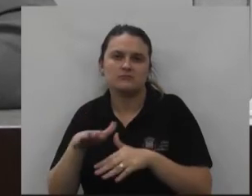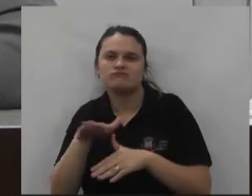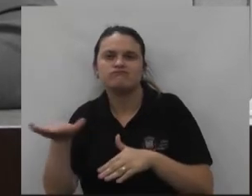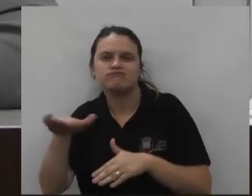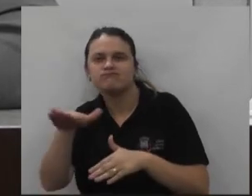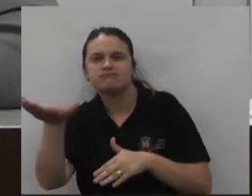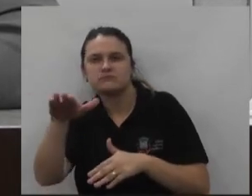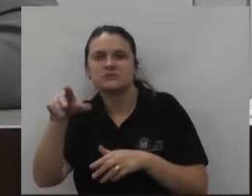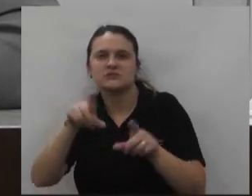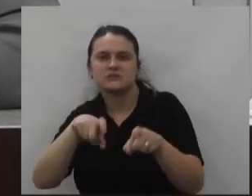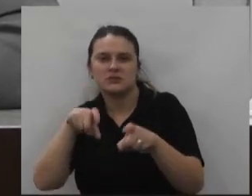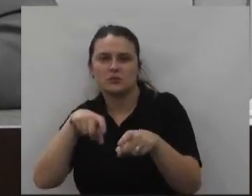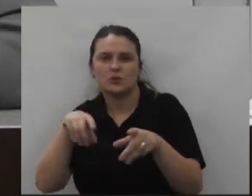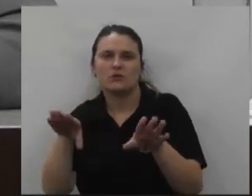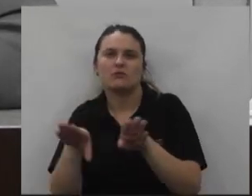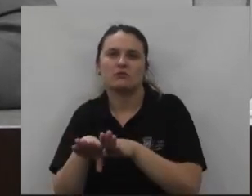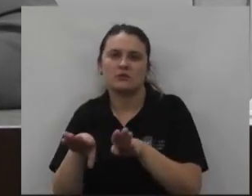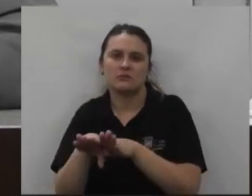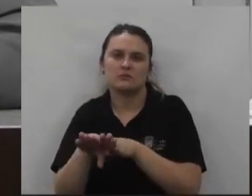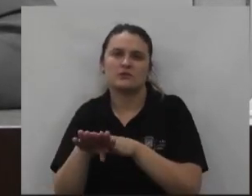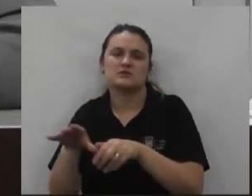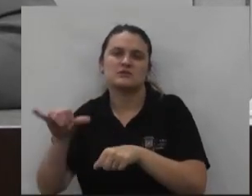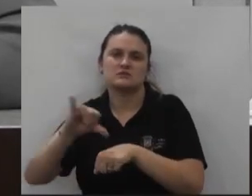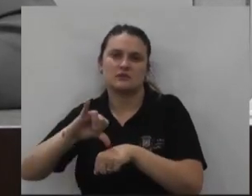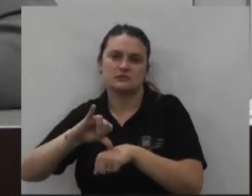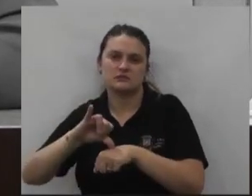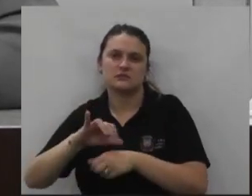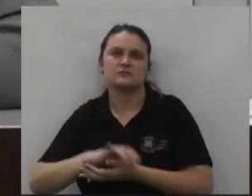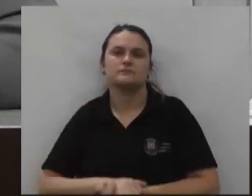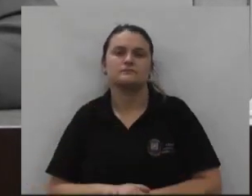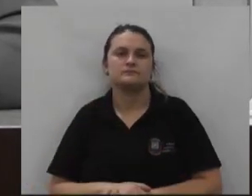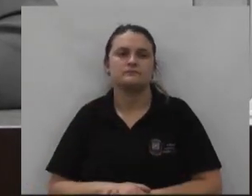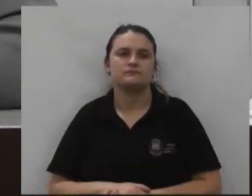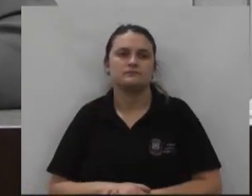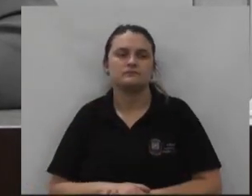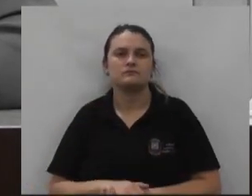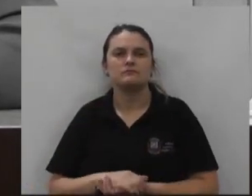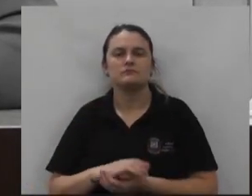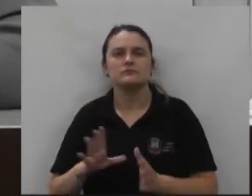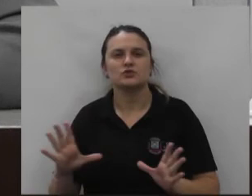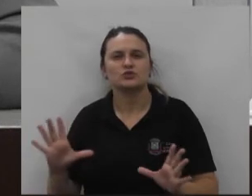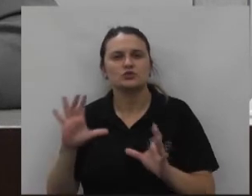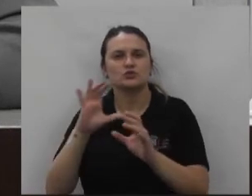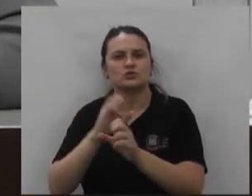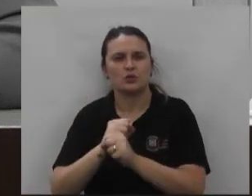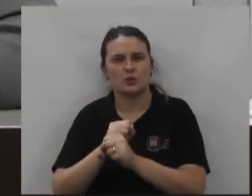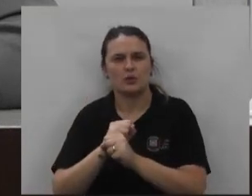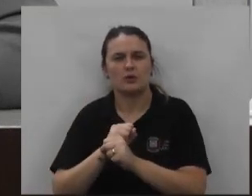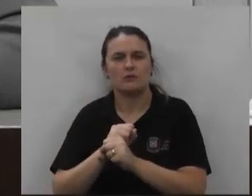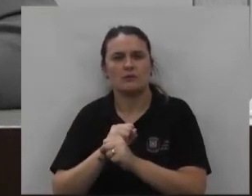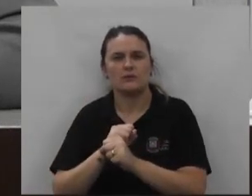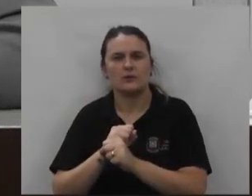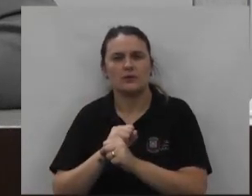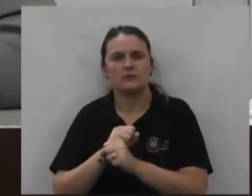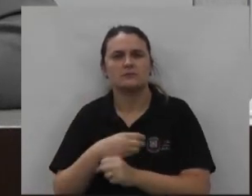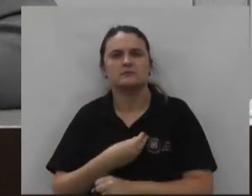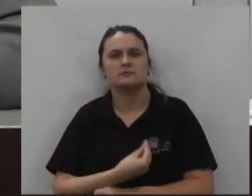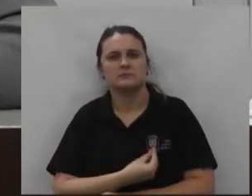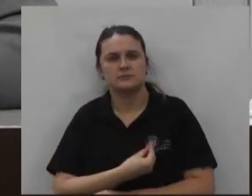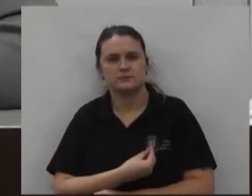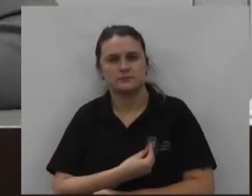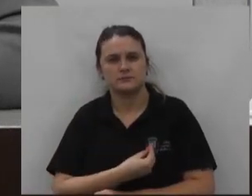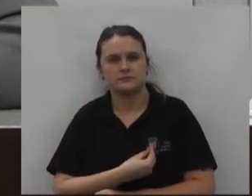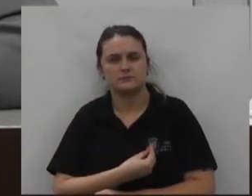das situações no interior e também no centro urbano então nós temos aqui um total senhoras e senhores aqui